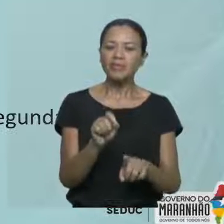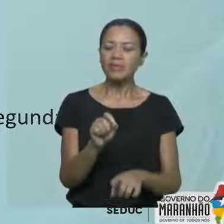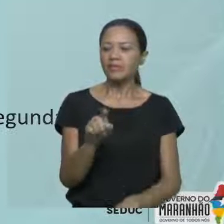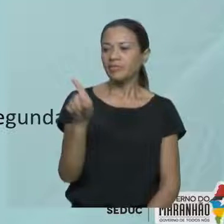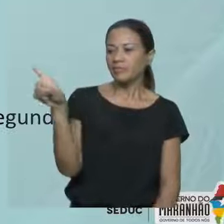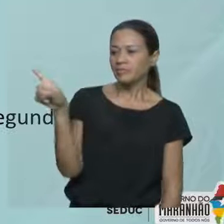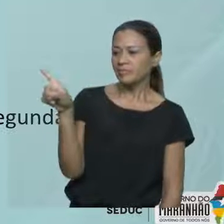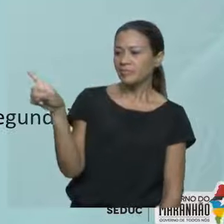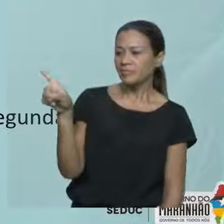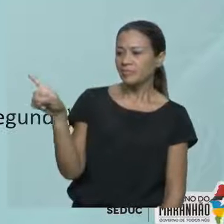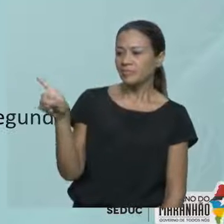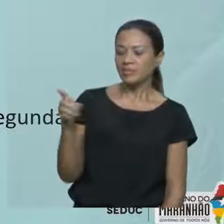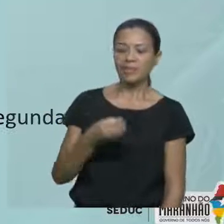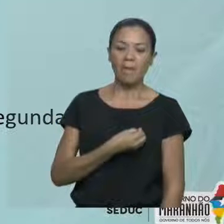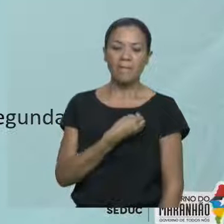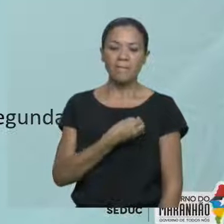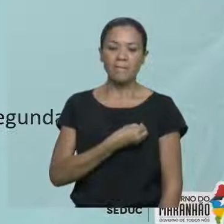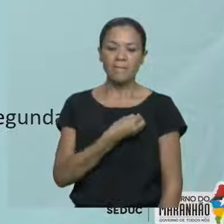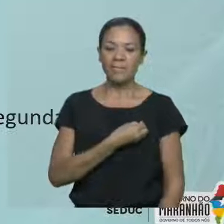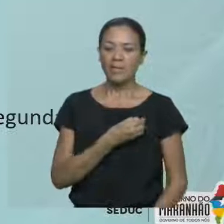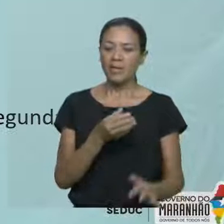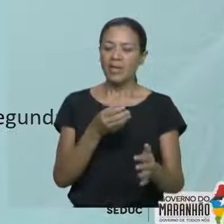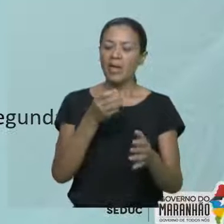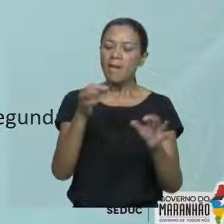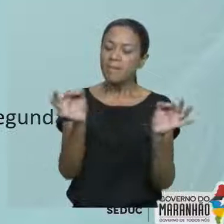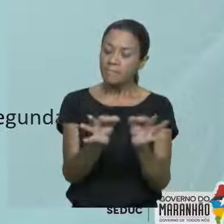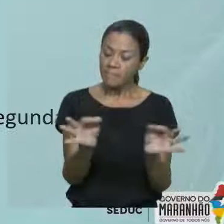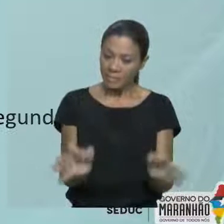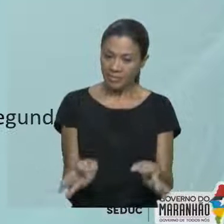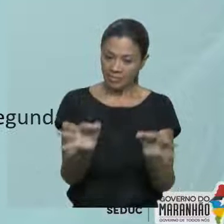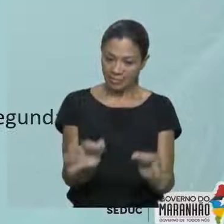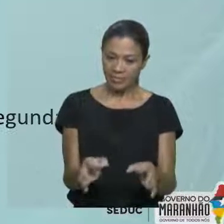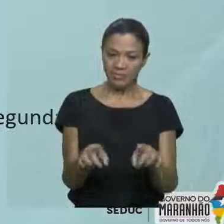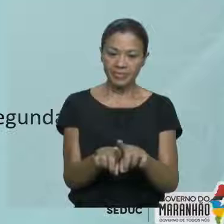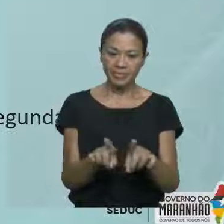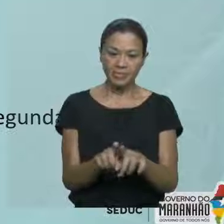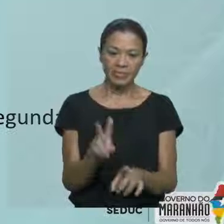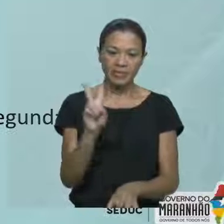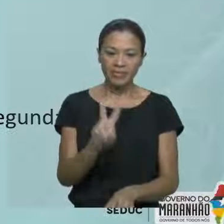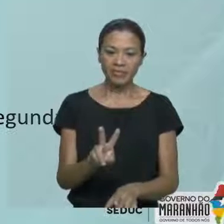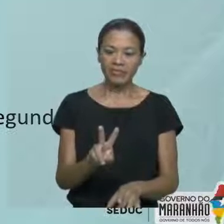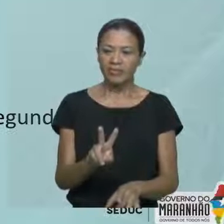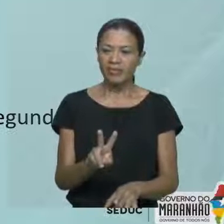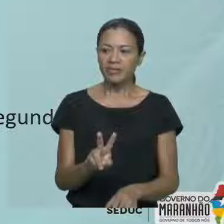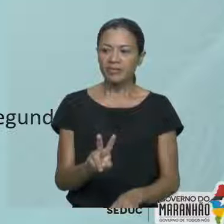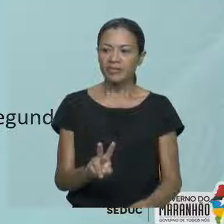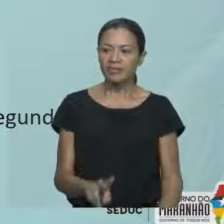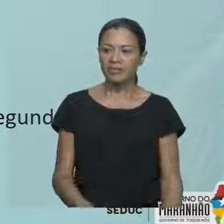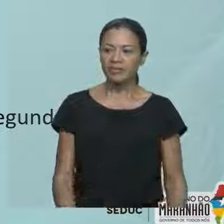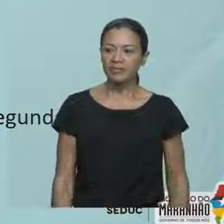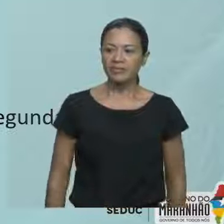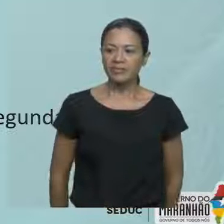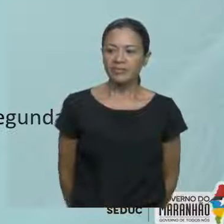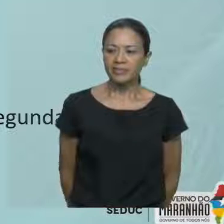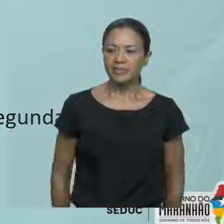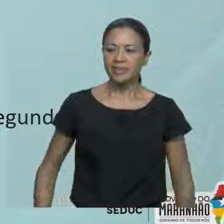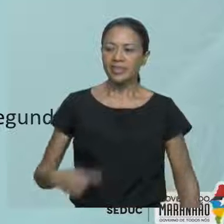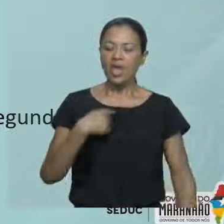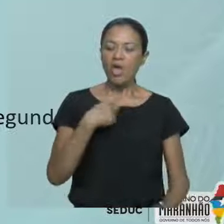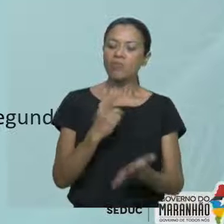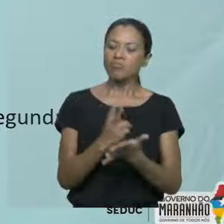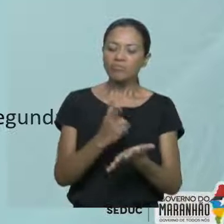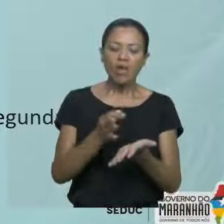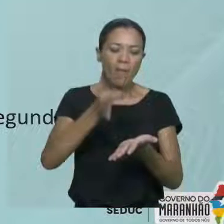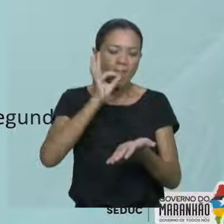future plans, present facts or truths, habits. I always drink coffee at work. Eu sempre